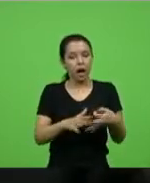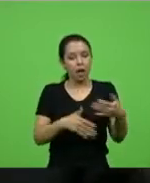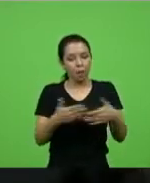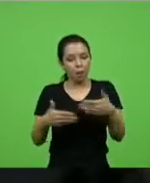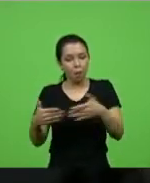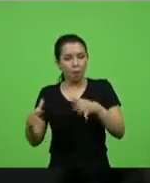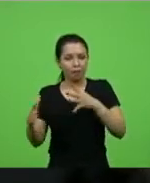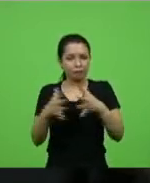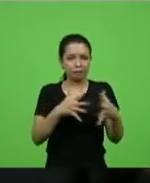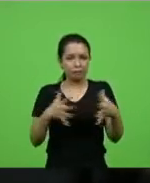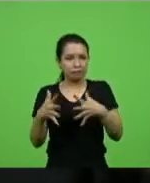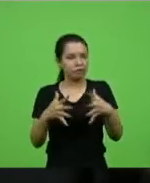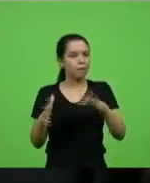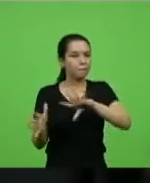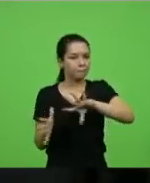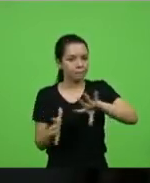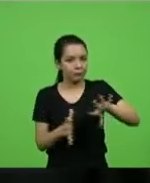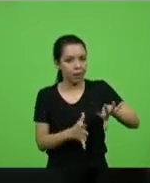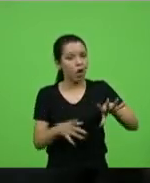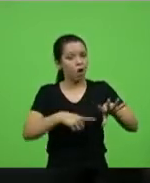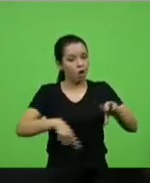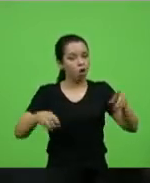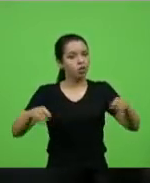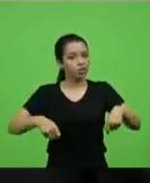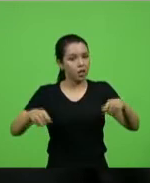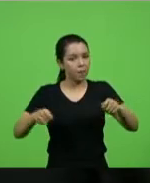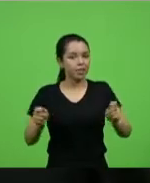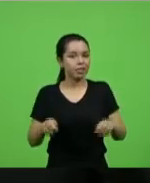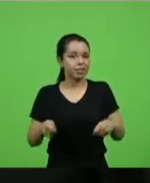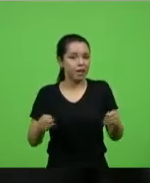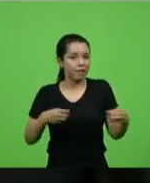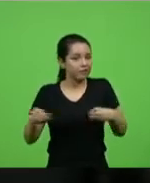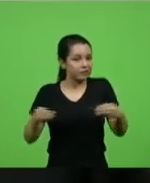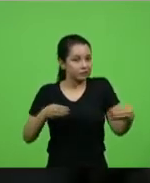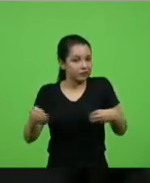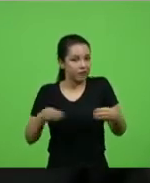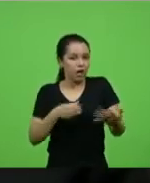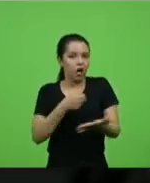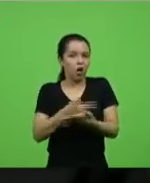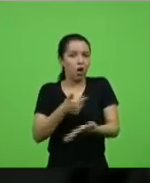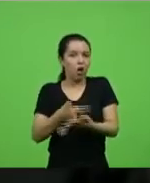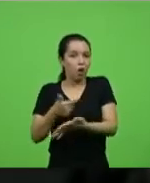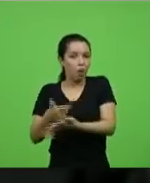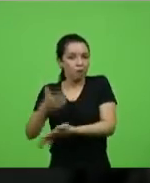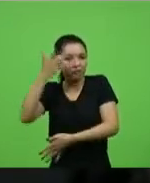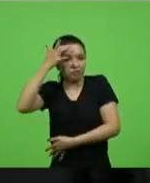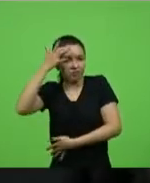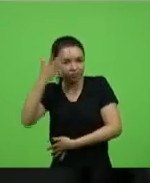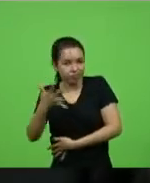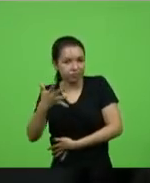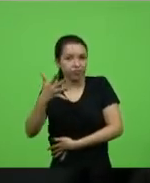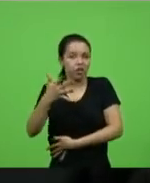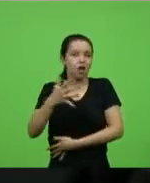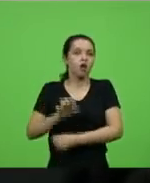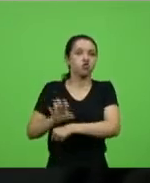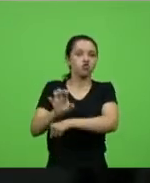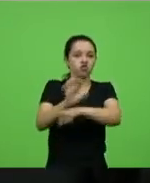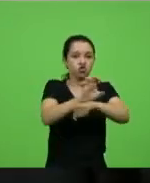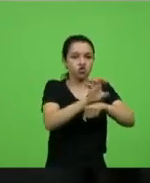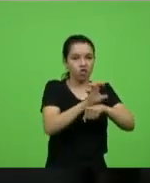precisamos também que possamos flexibilizar a compra, não só em relação aos Estados-membros,